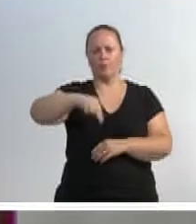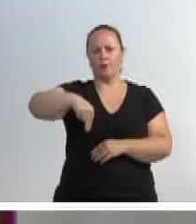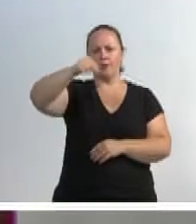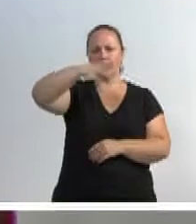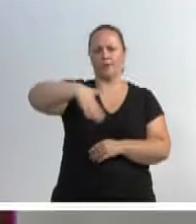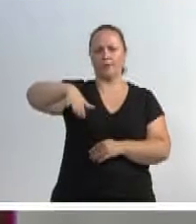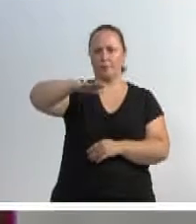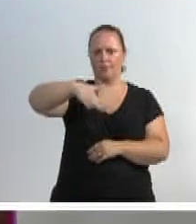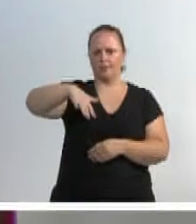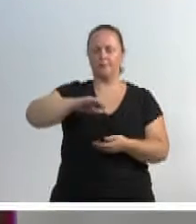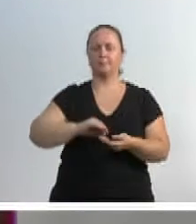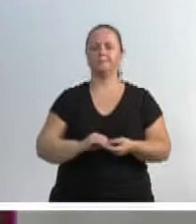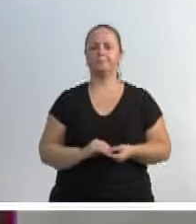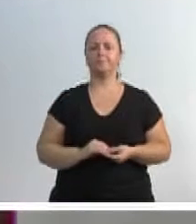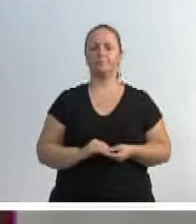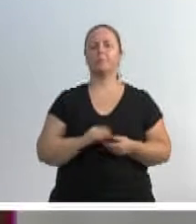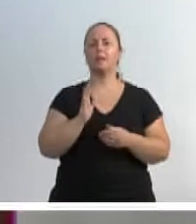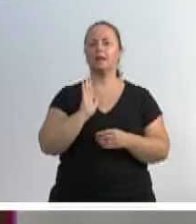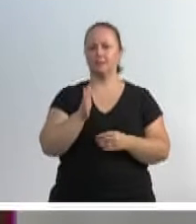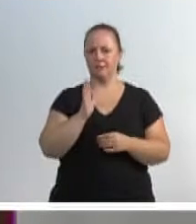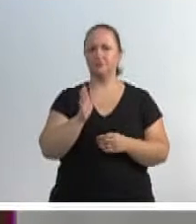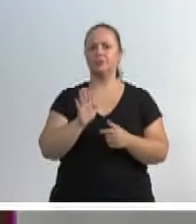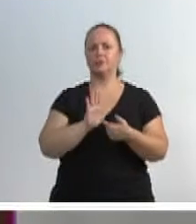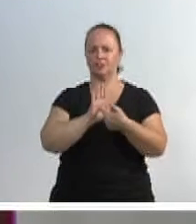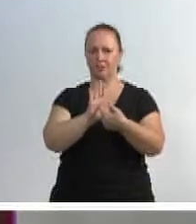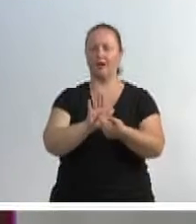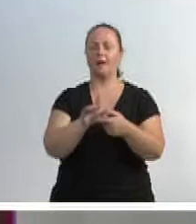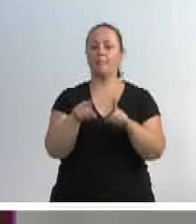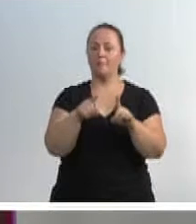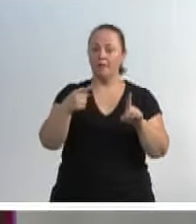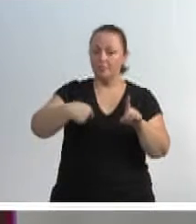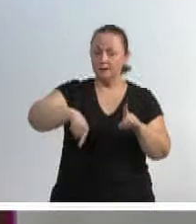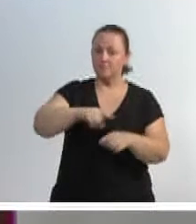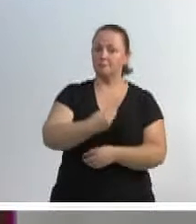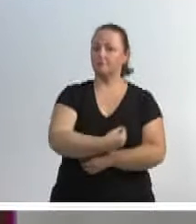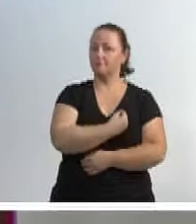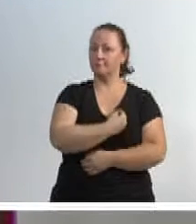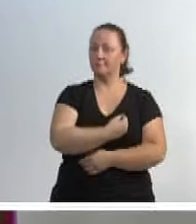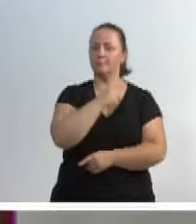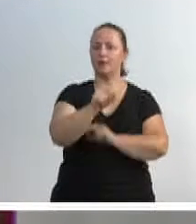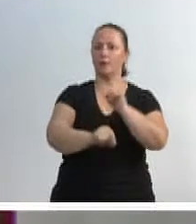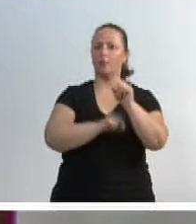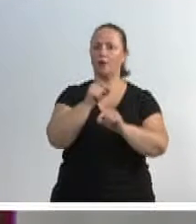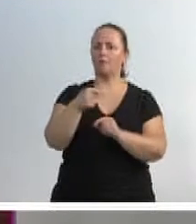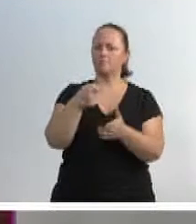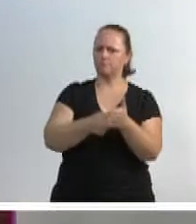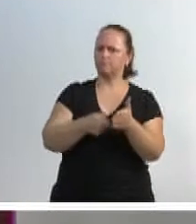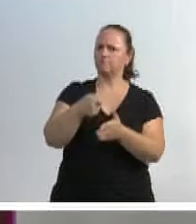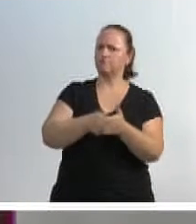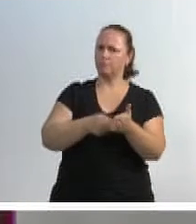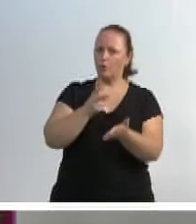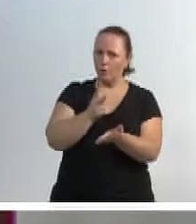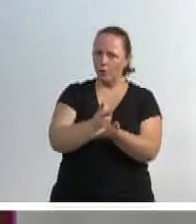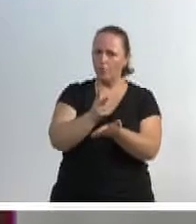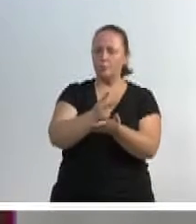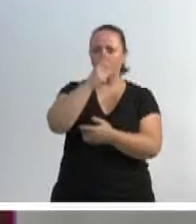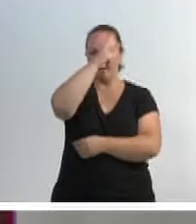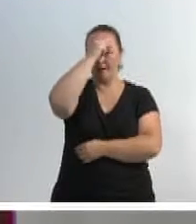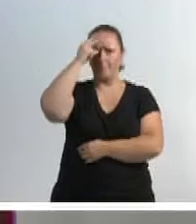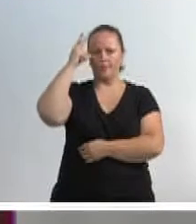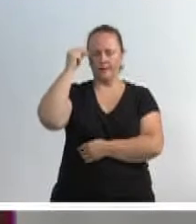como outros aqui já destacaram, mas estamos aqui no sentido de continuar cobrando do Executivo para